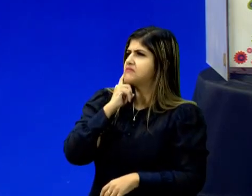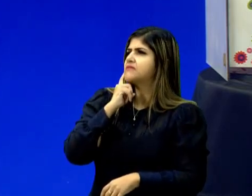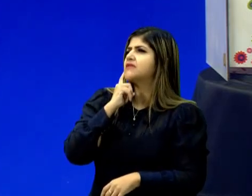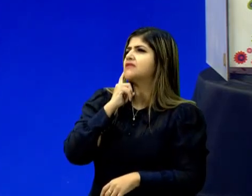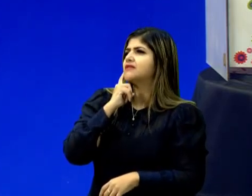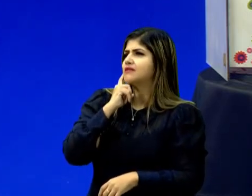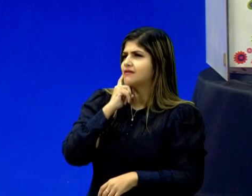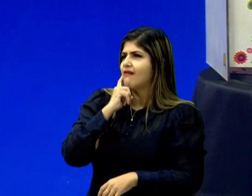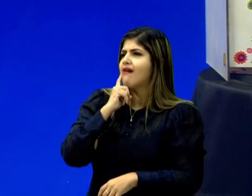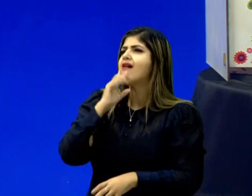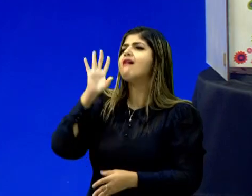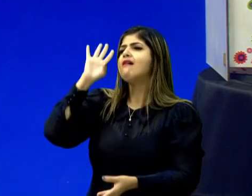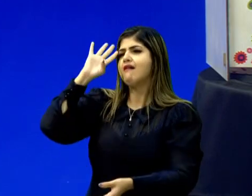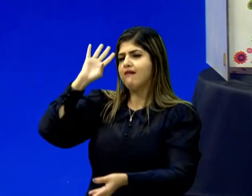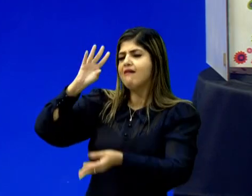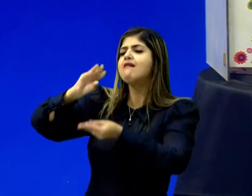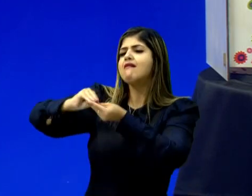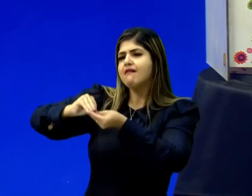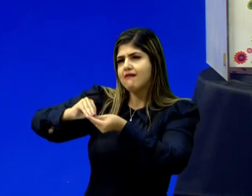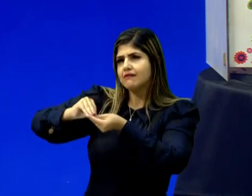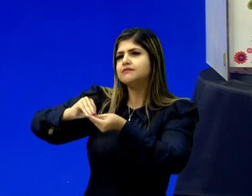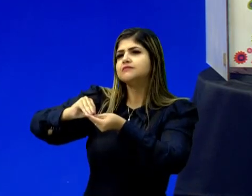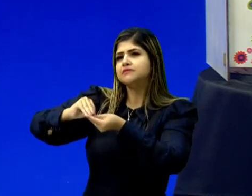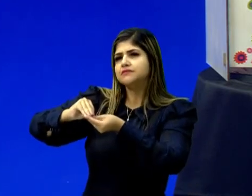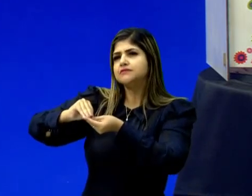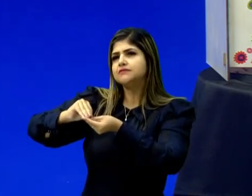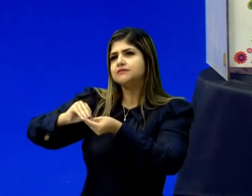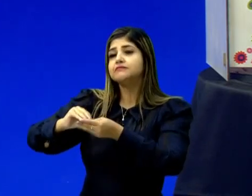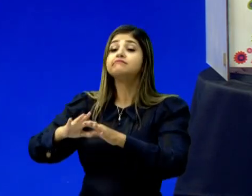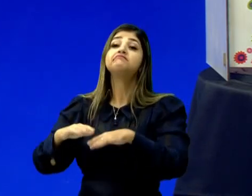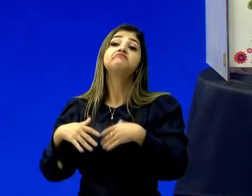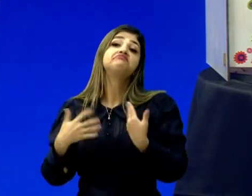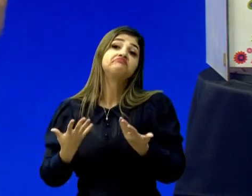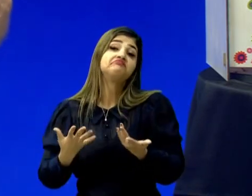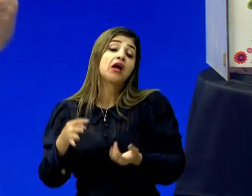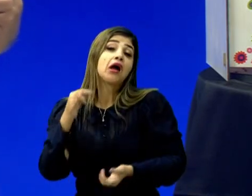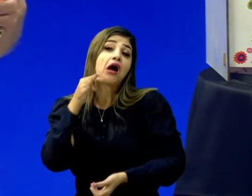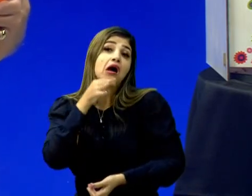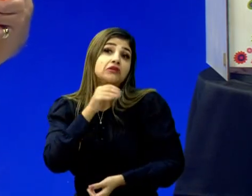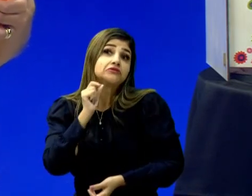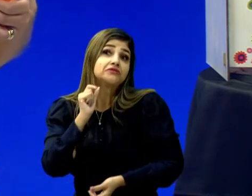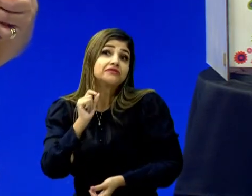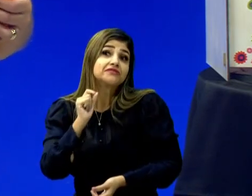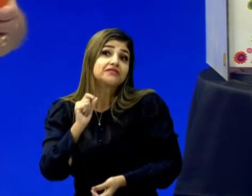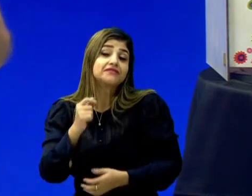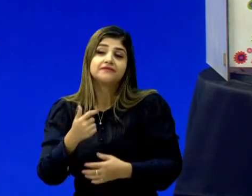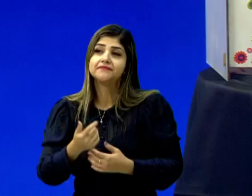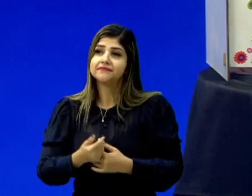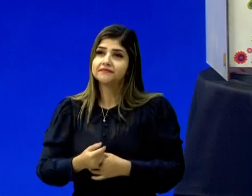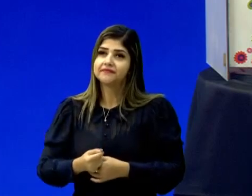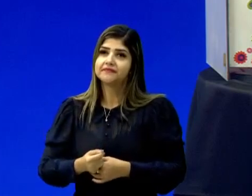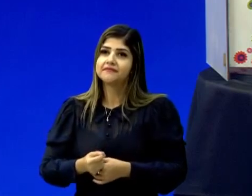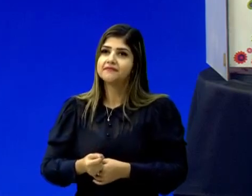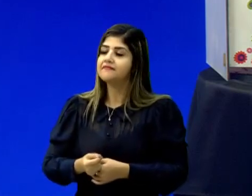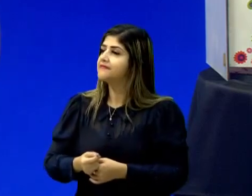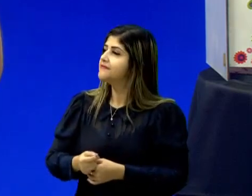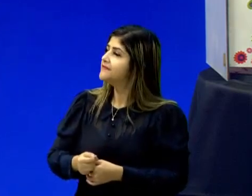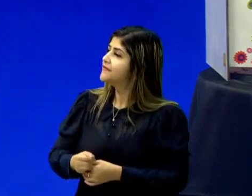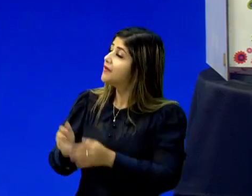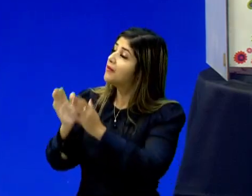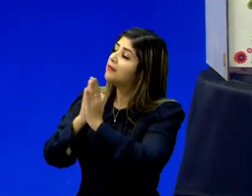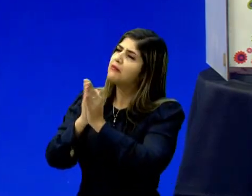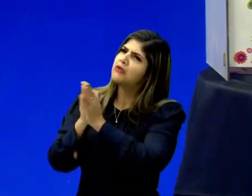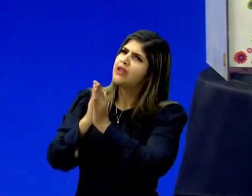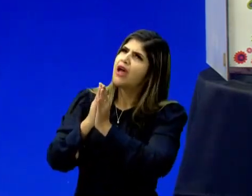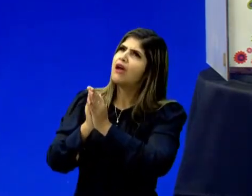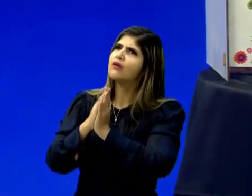agora eu entendi. E aí, o que vocês acharam da história? Boneco? Você